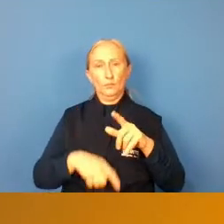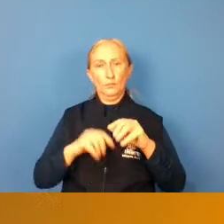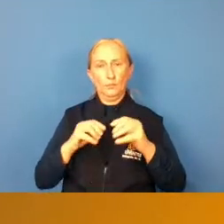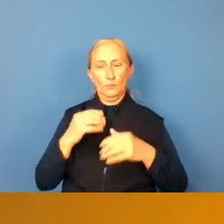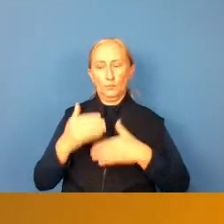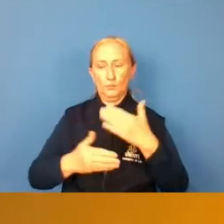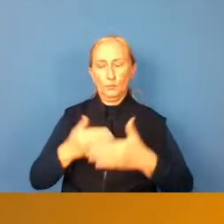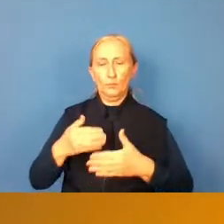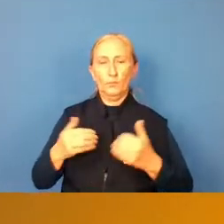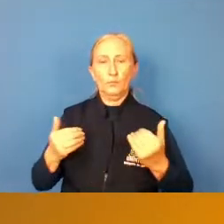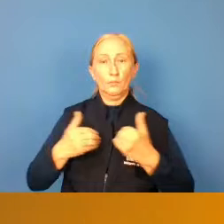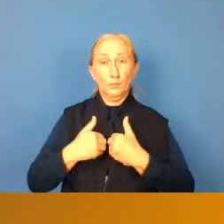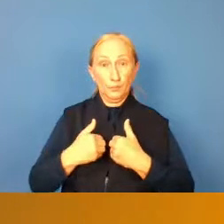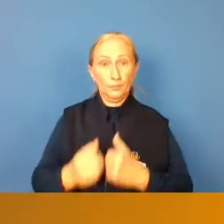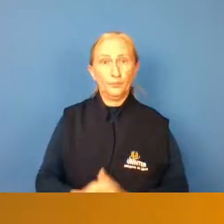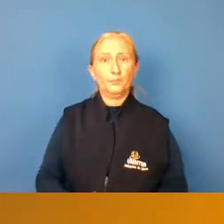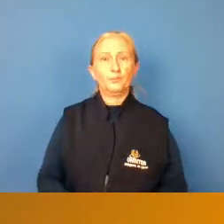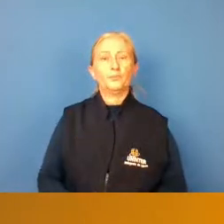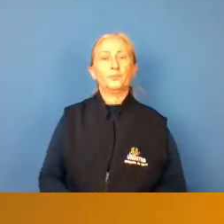preconização do autismo